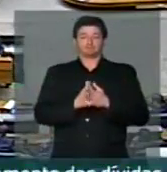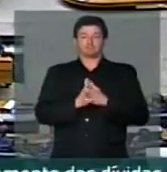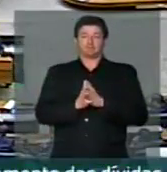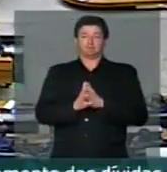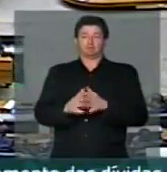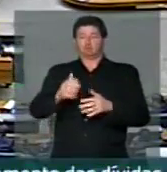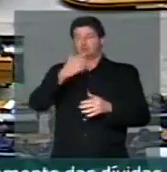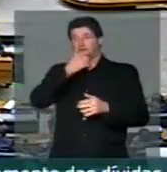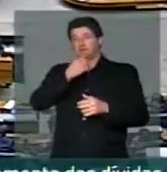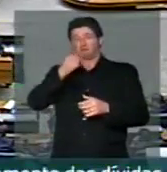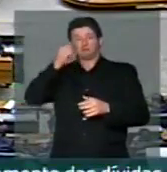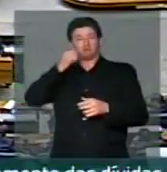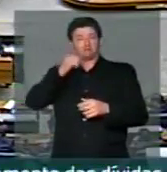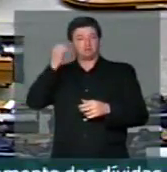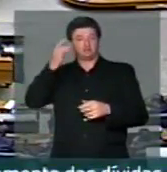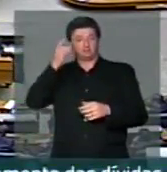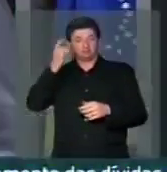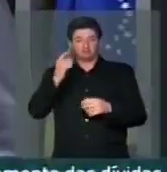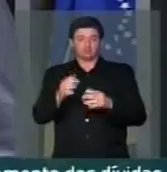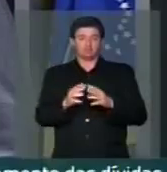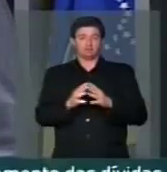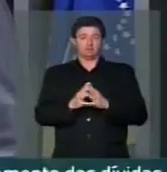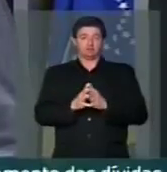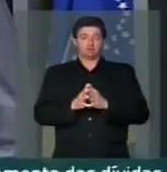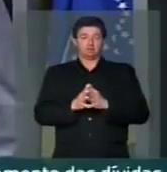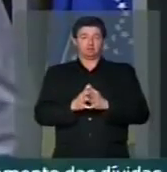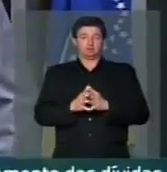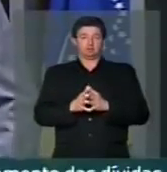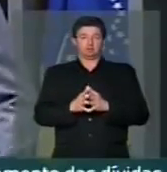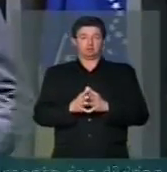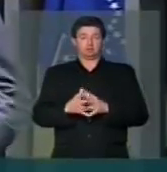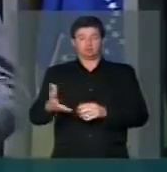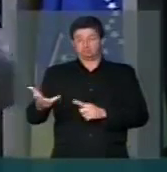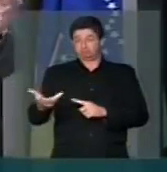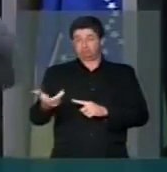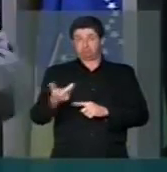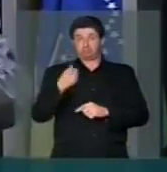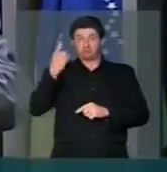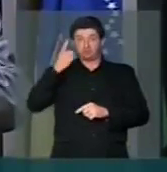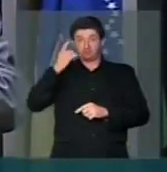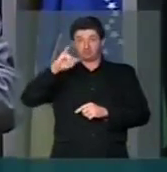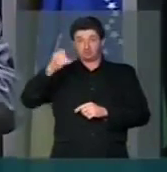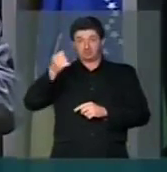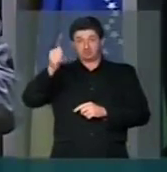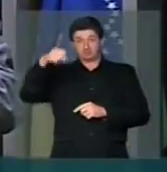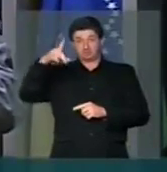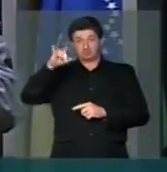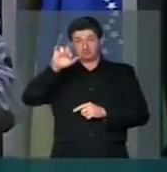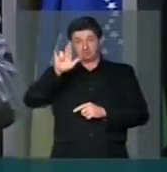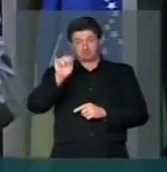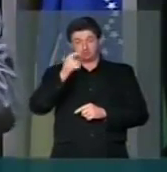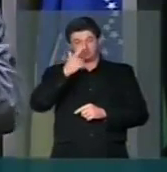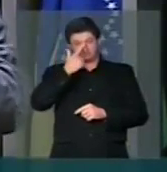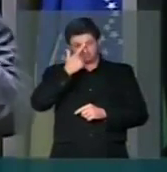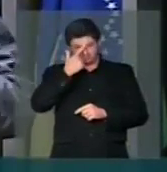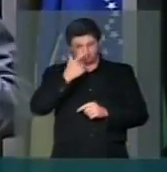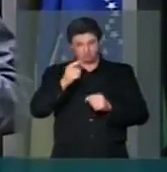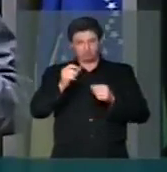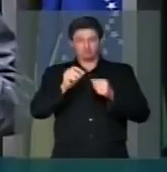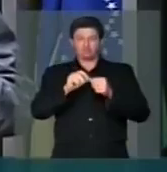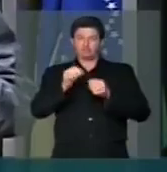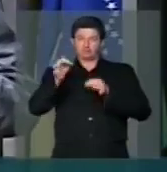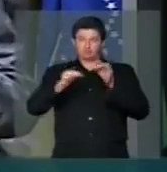senhores deputados, a competente deputada Jandira Feghali cometeu